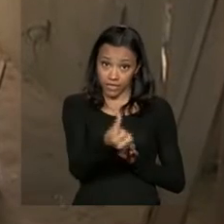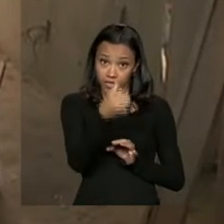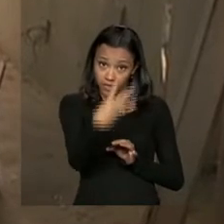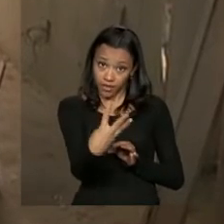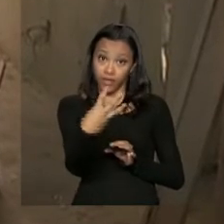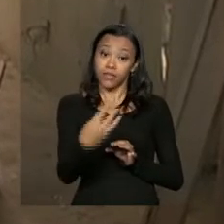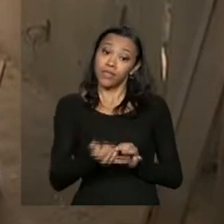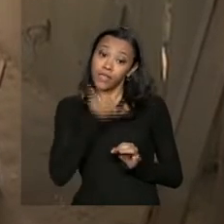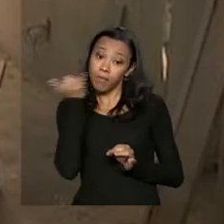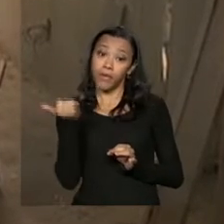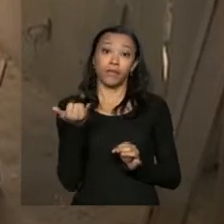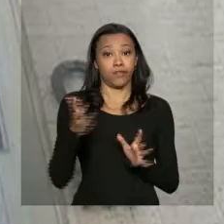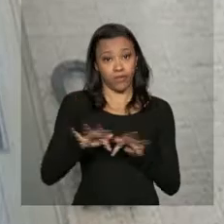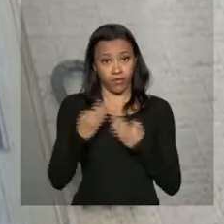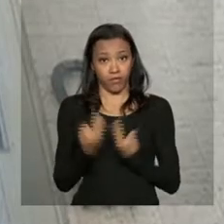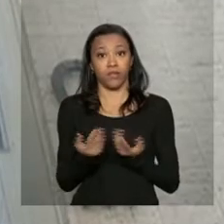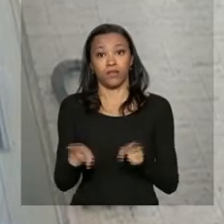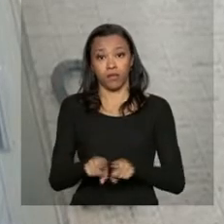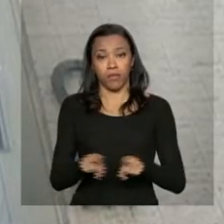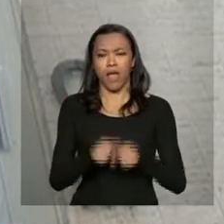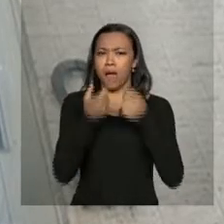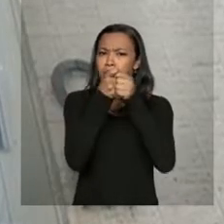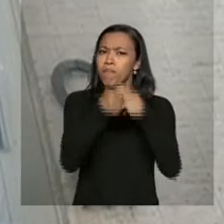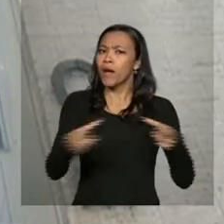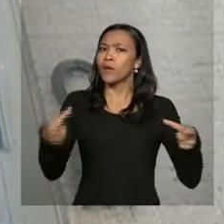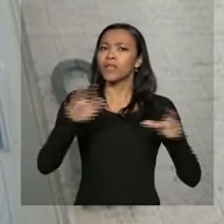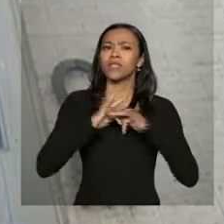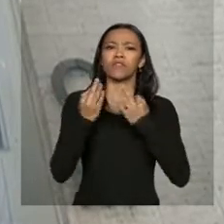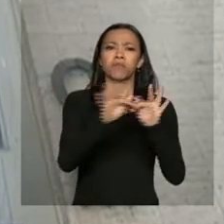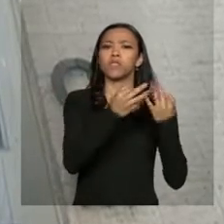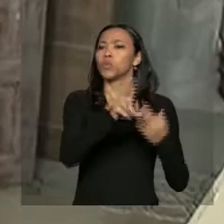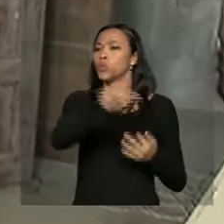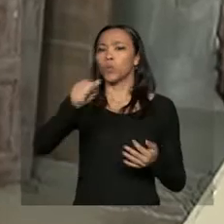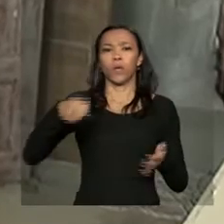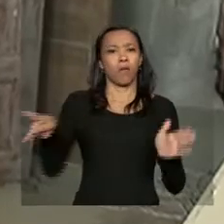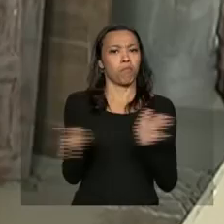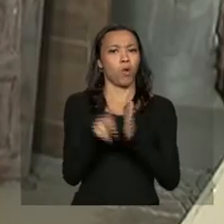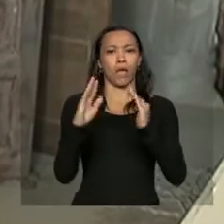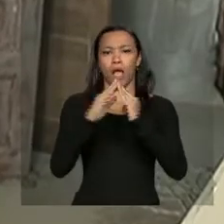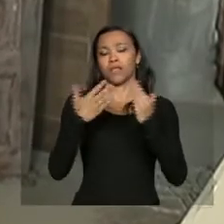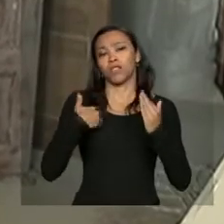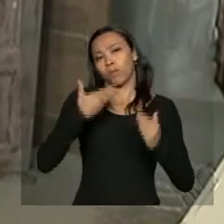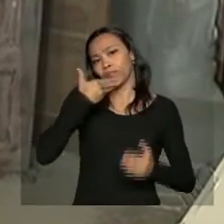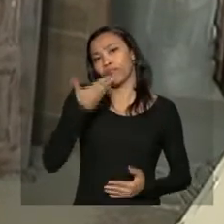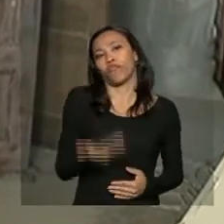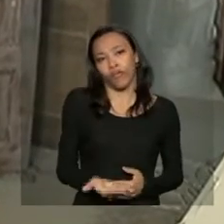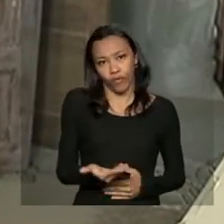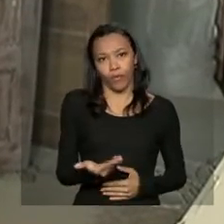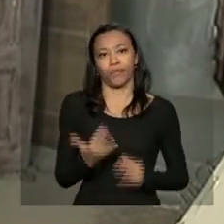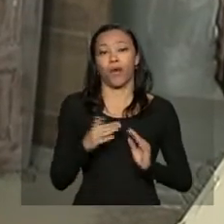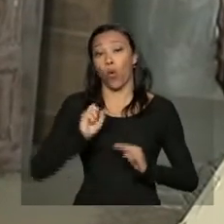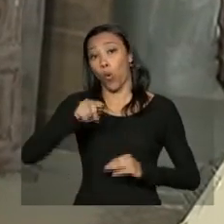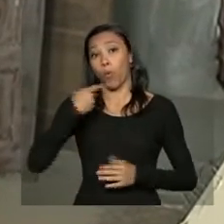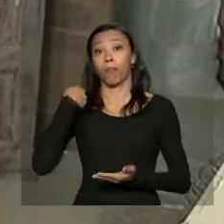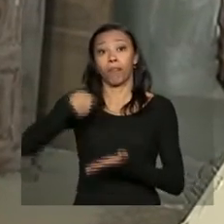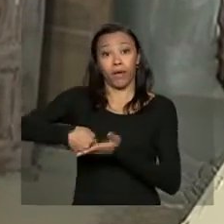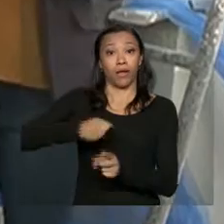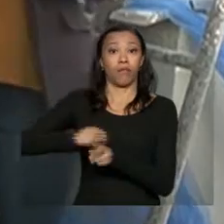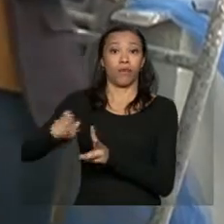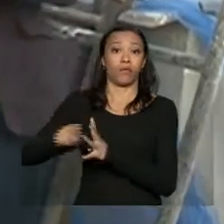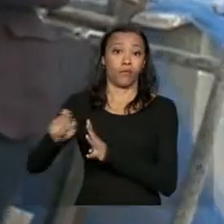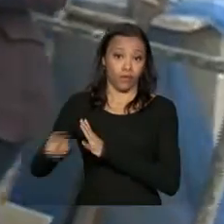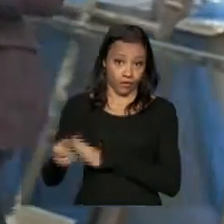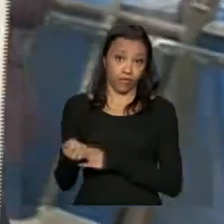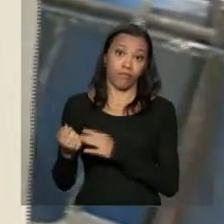acordo com o tamanho da família. A maioria nunca teve casa própria, morava de favor ou pagava aluguel em favelas.